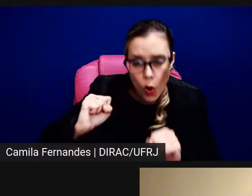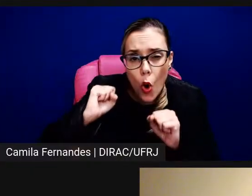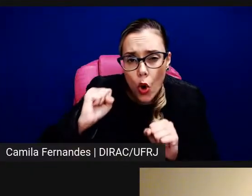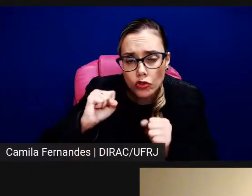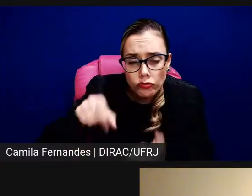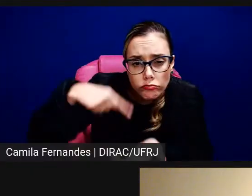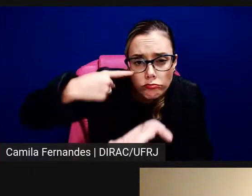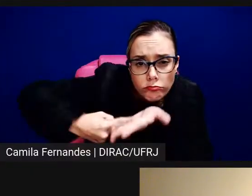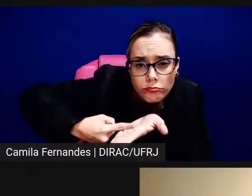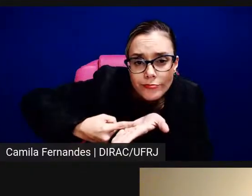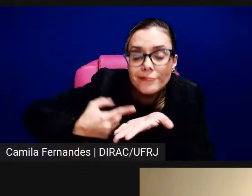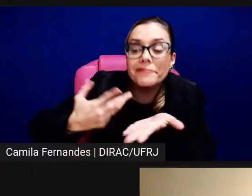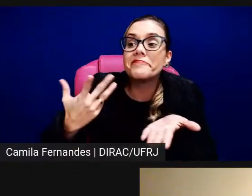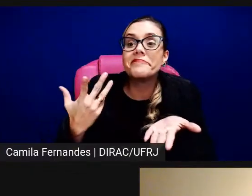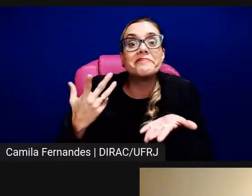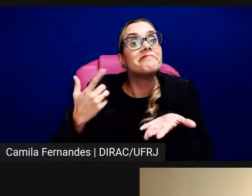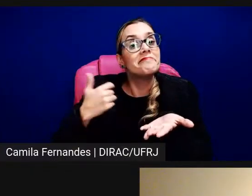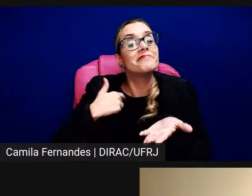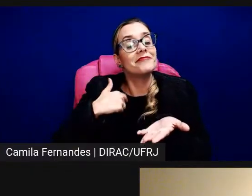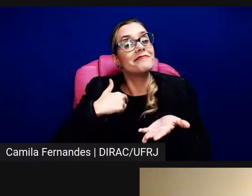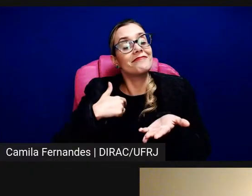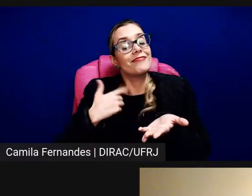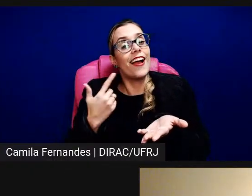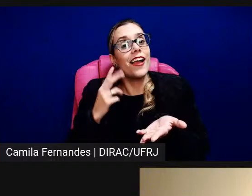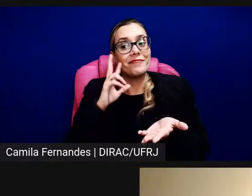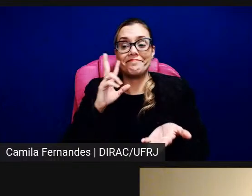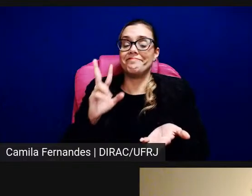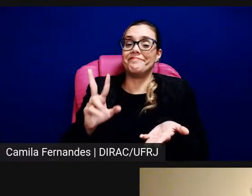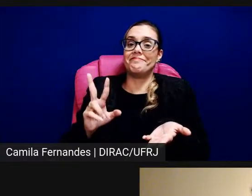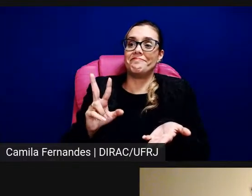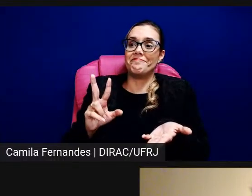específico, é, mas justamente essa coisa da,